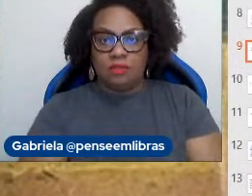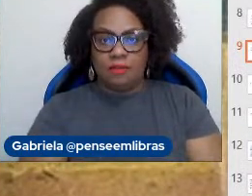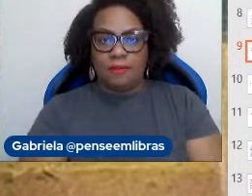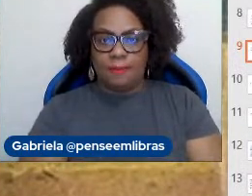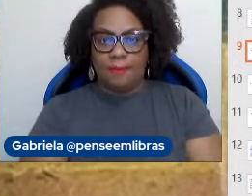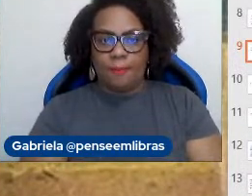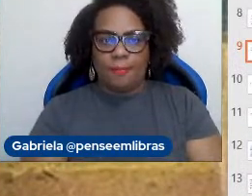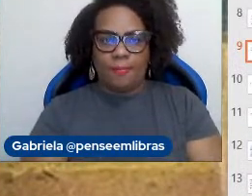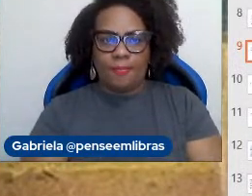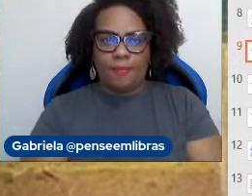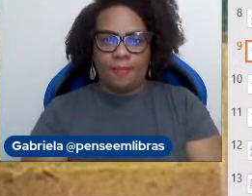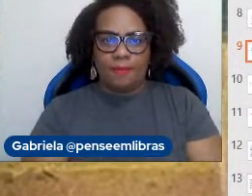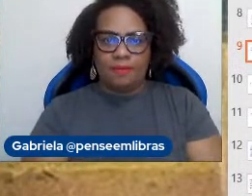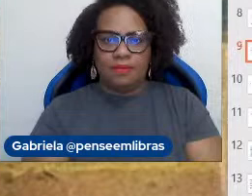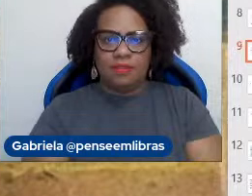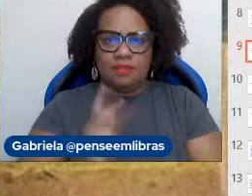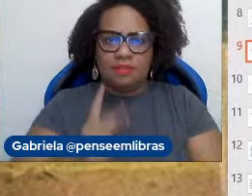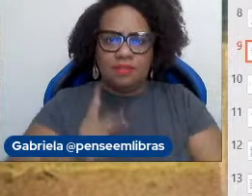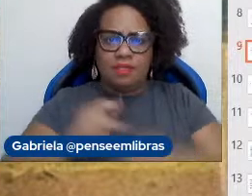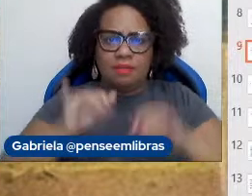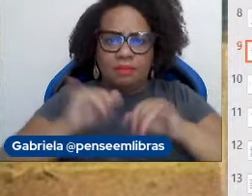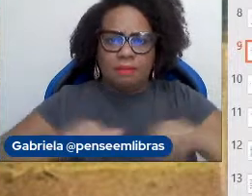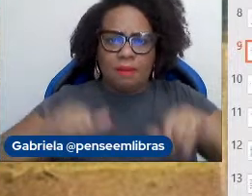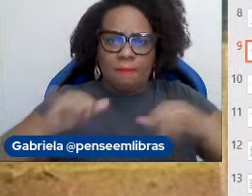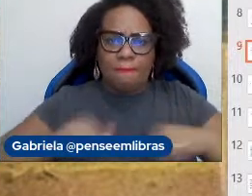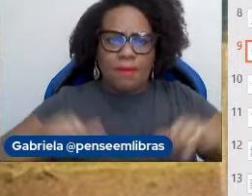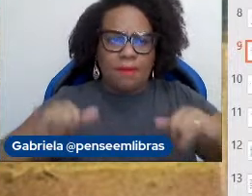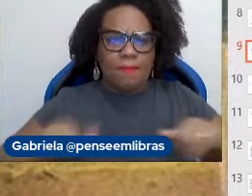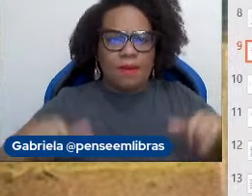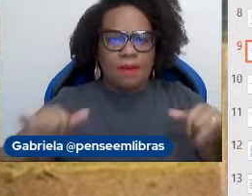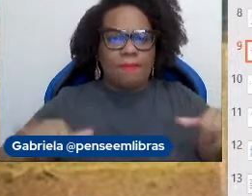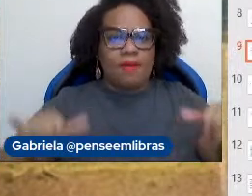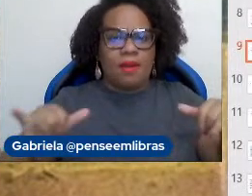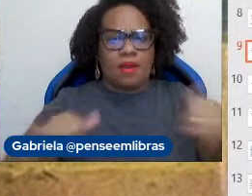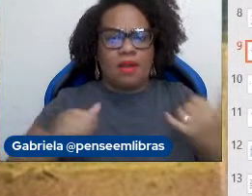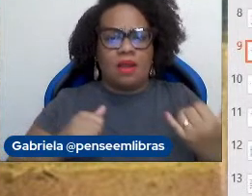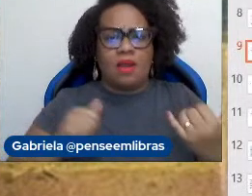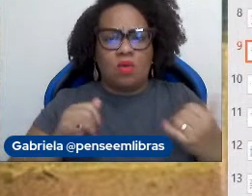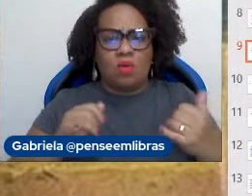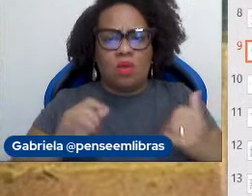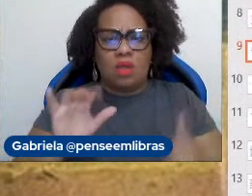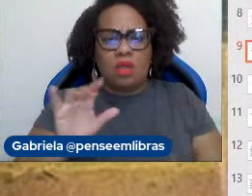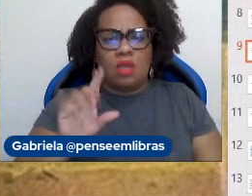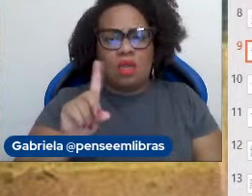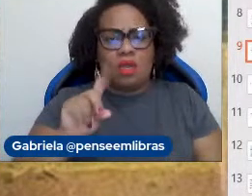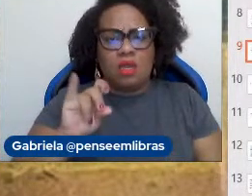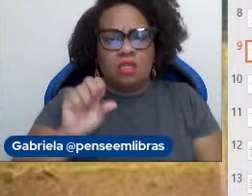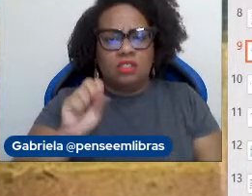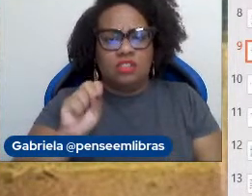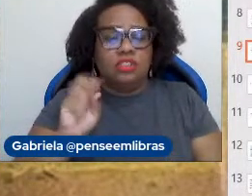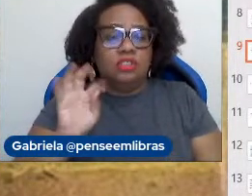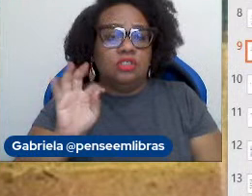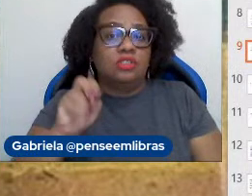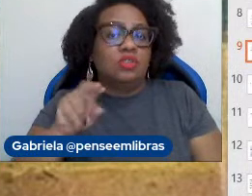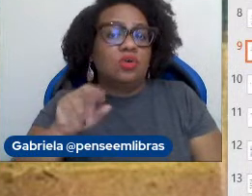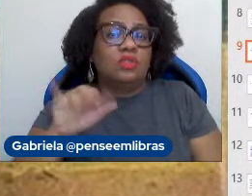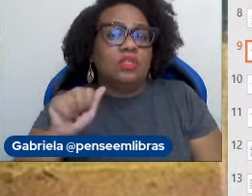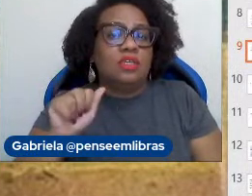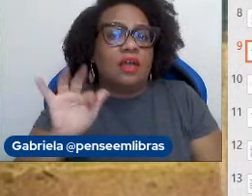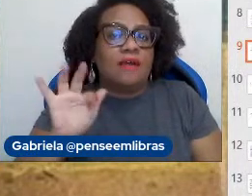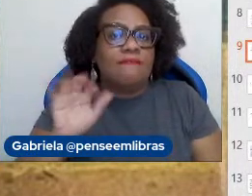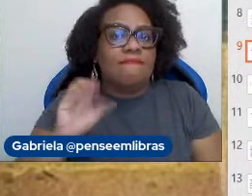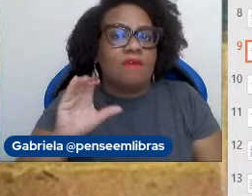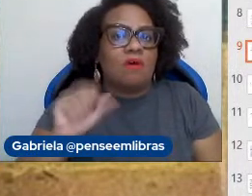publicizada entre os músicos é a questão da distonia focal, que é uma situação extrema que